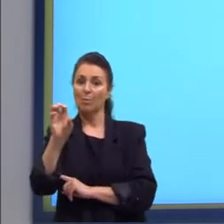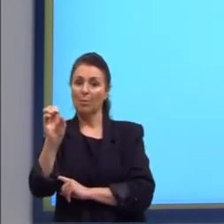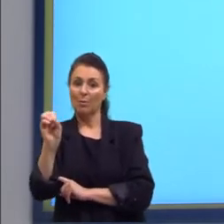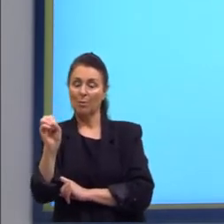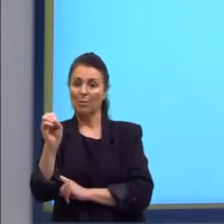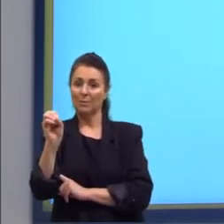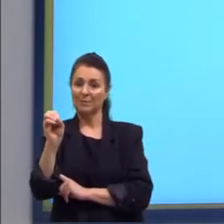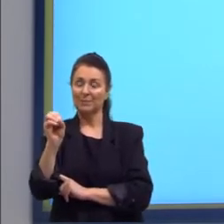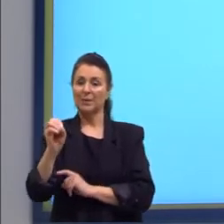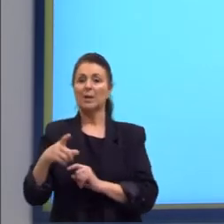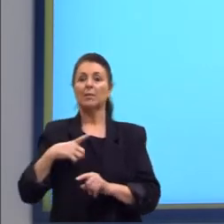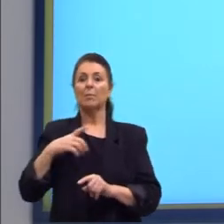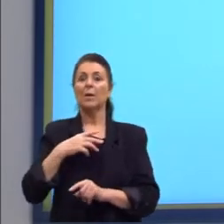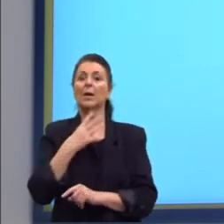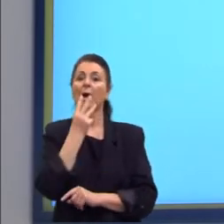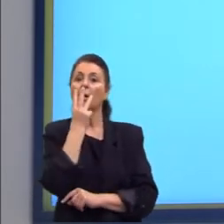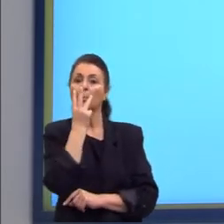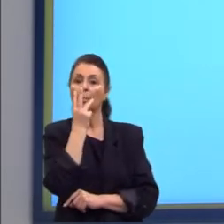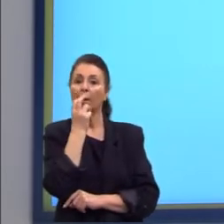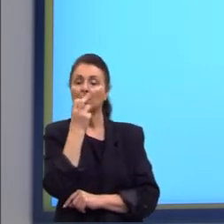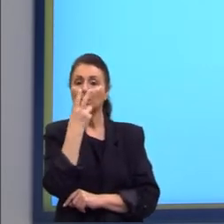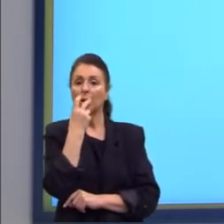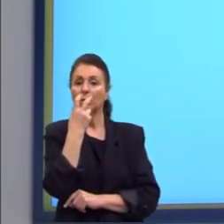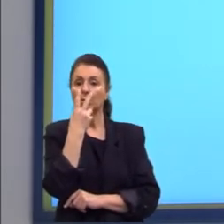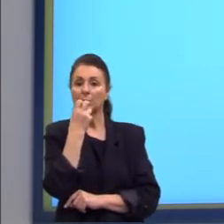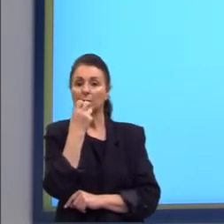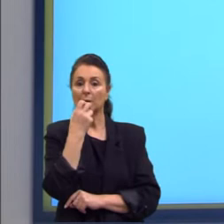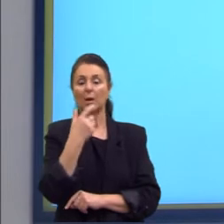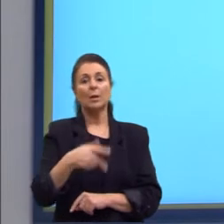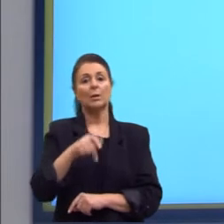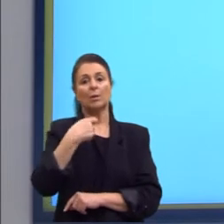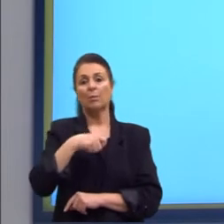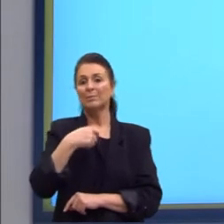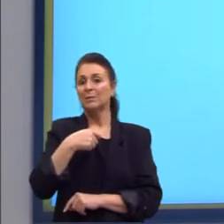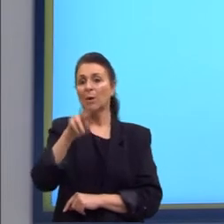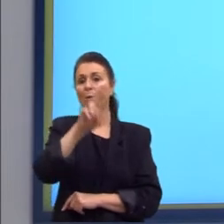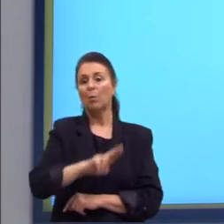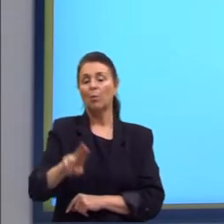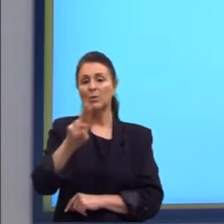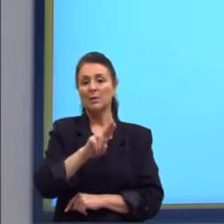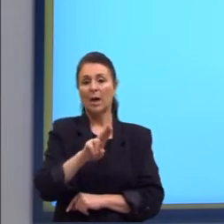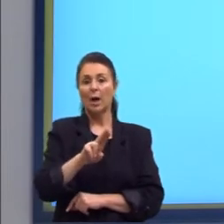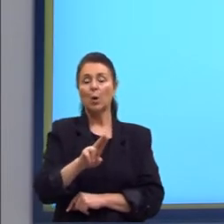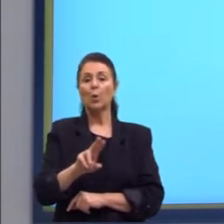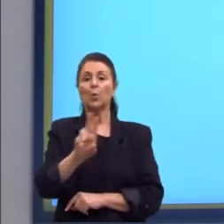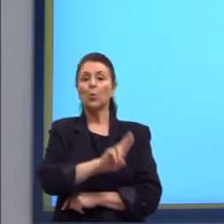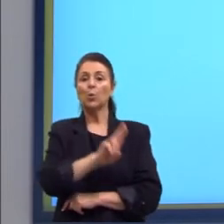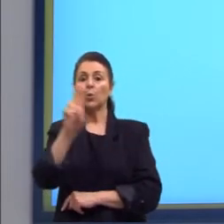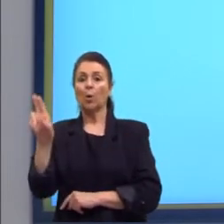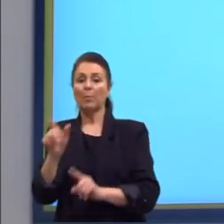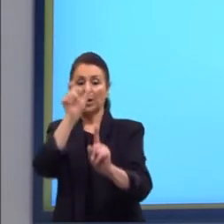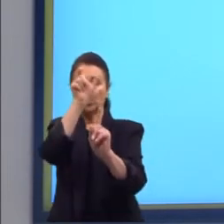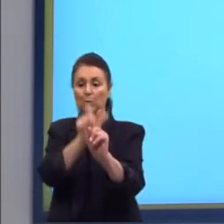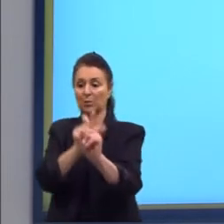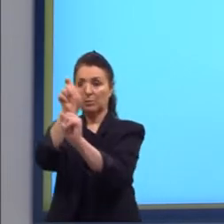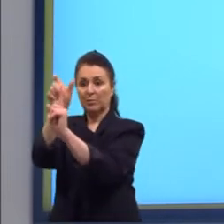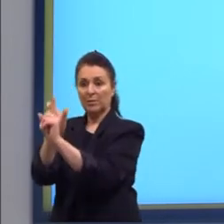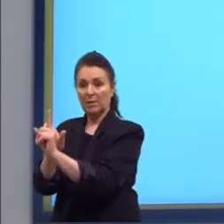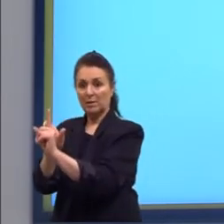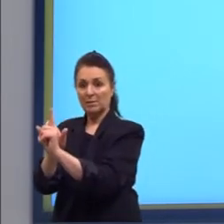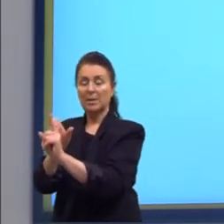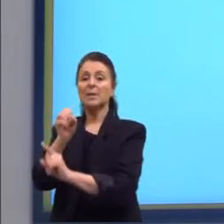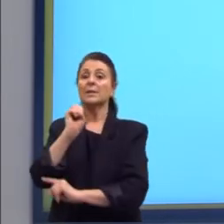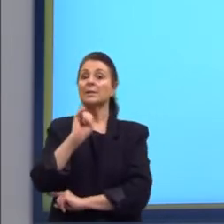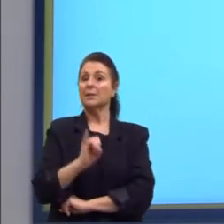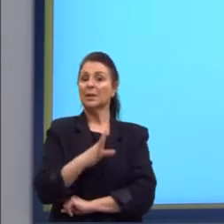Machado de Assis, não precisa citar o nome dos personagens como eu fiz agora. Se vocês conhecerem